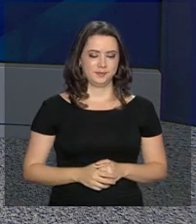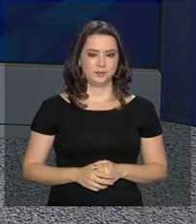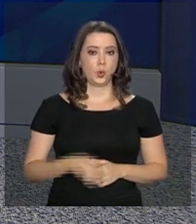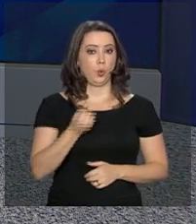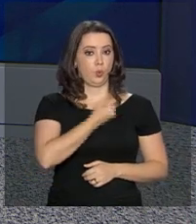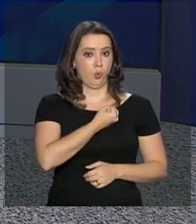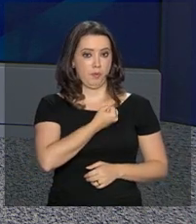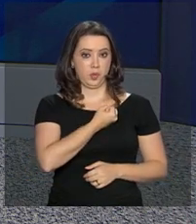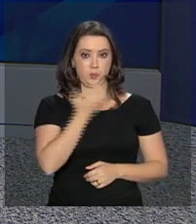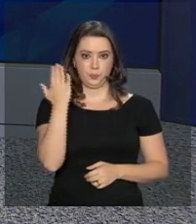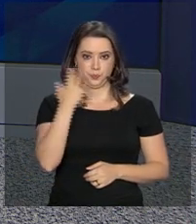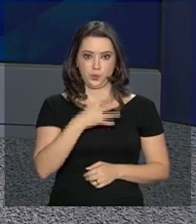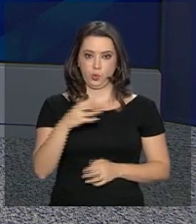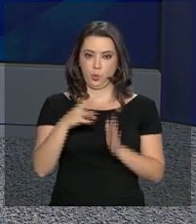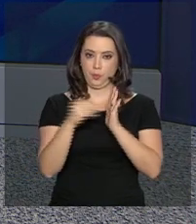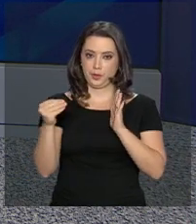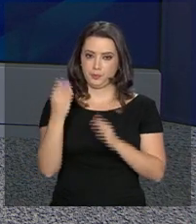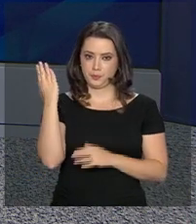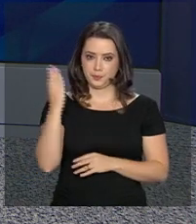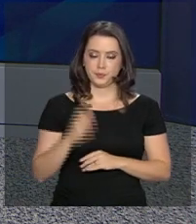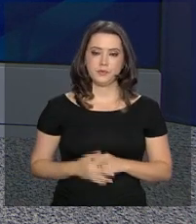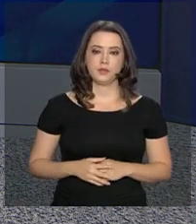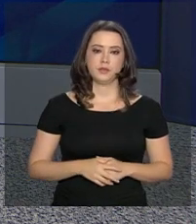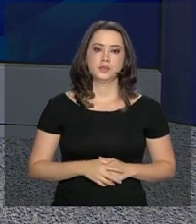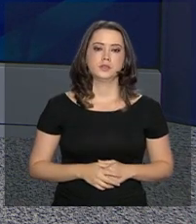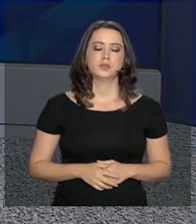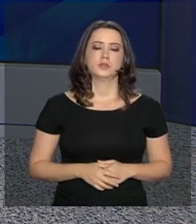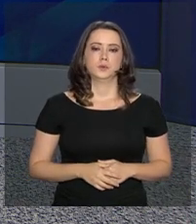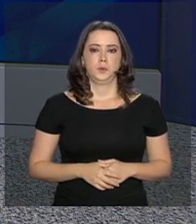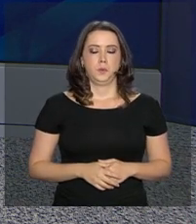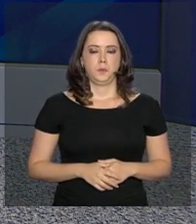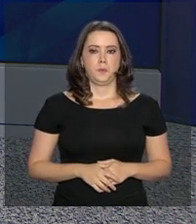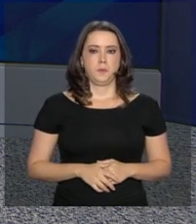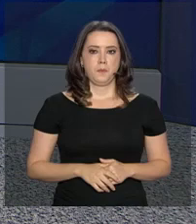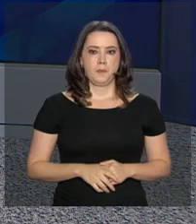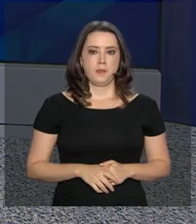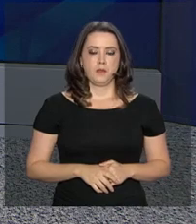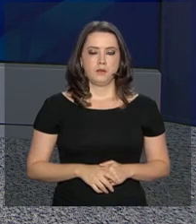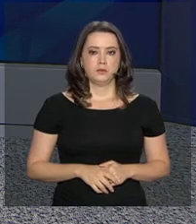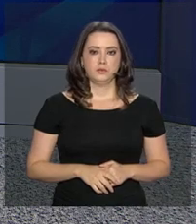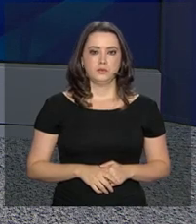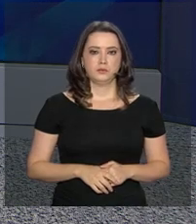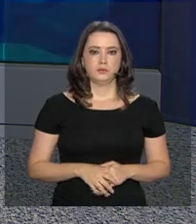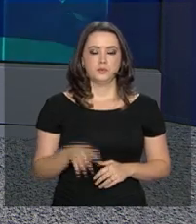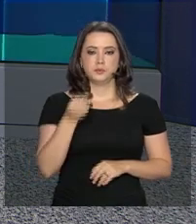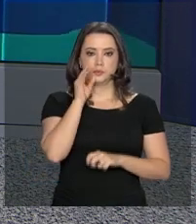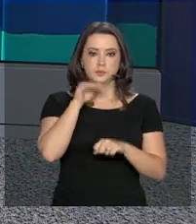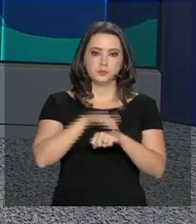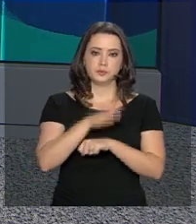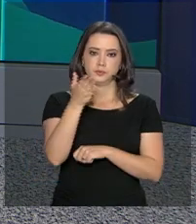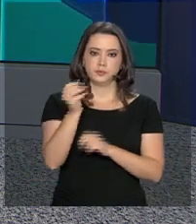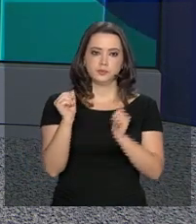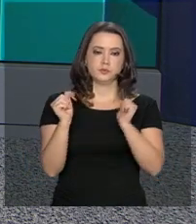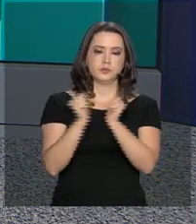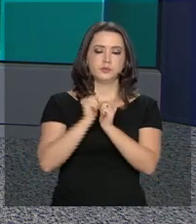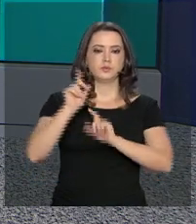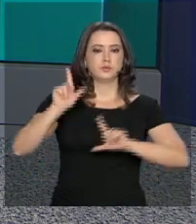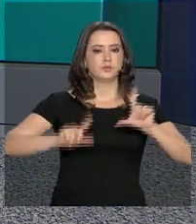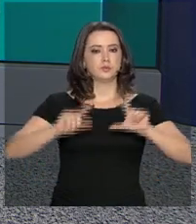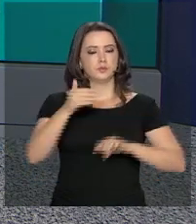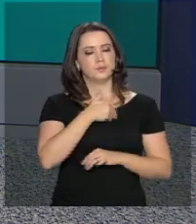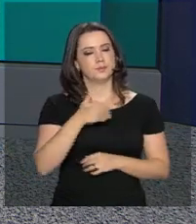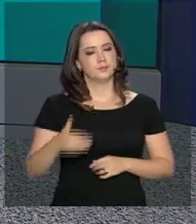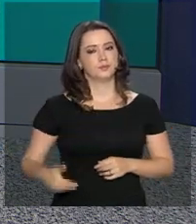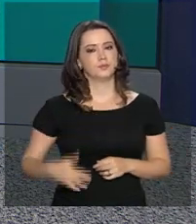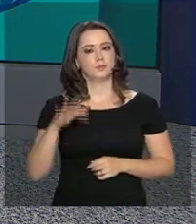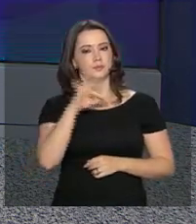619-9867-8787. Uma boa noite para você e continue com a